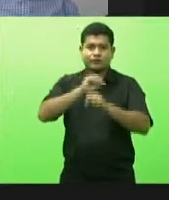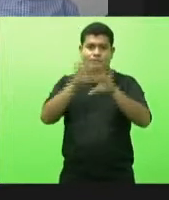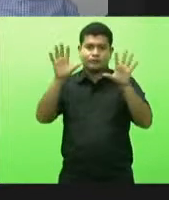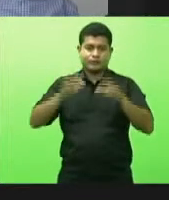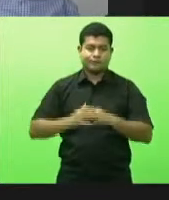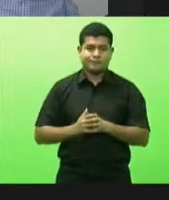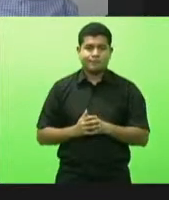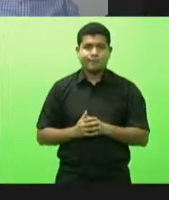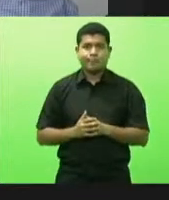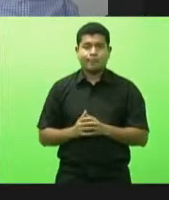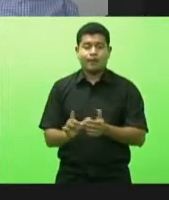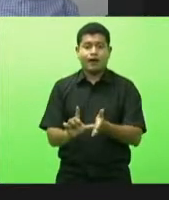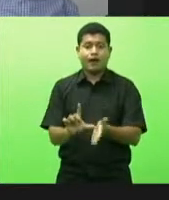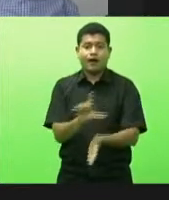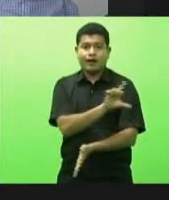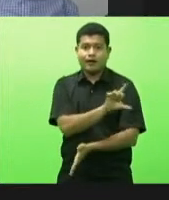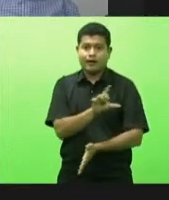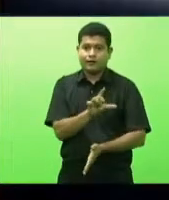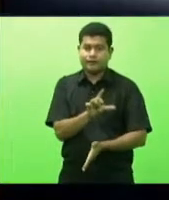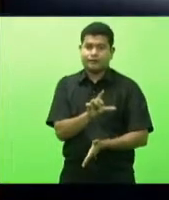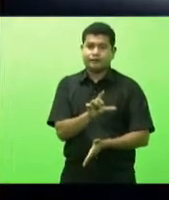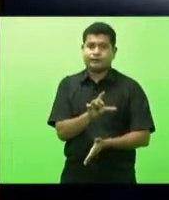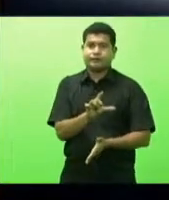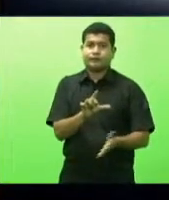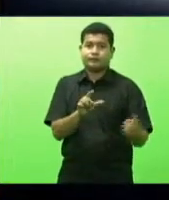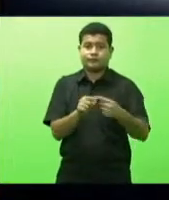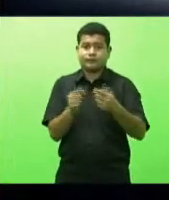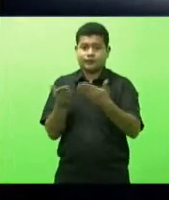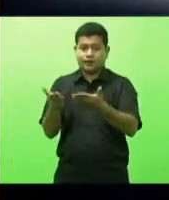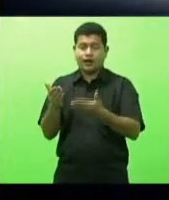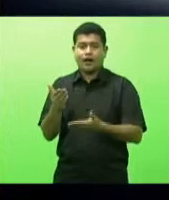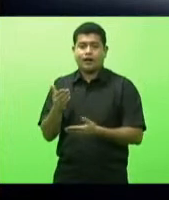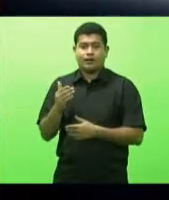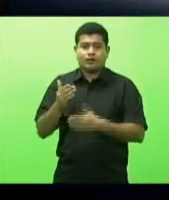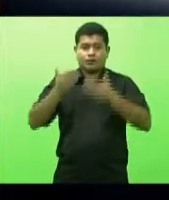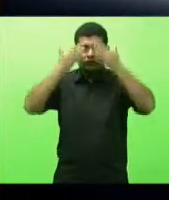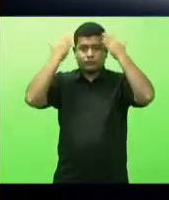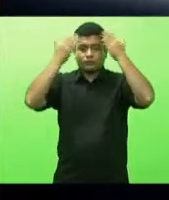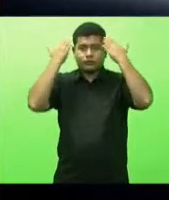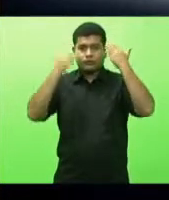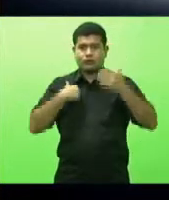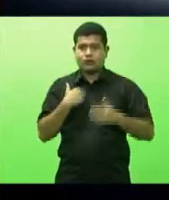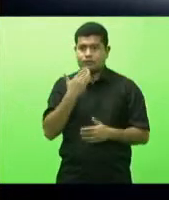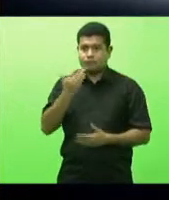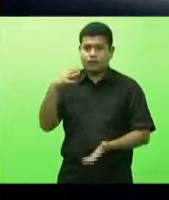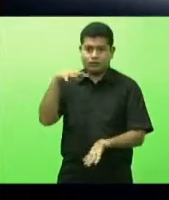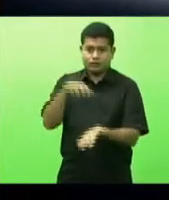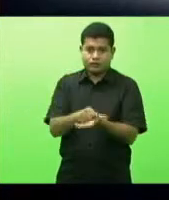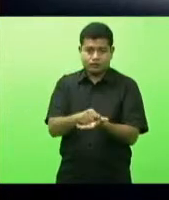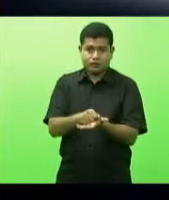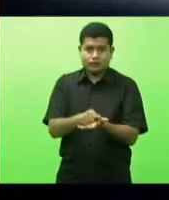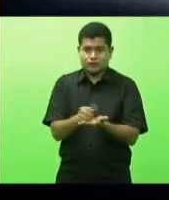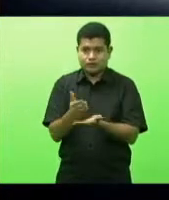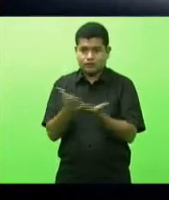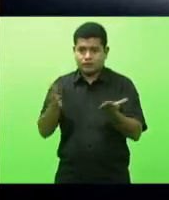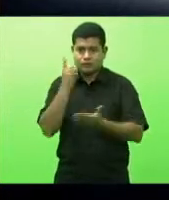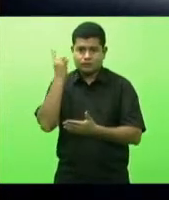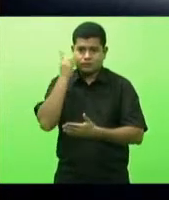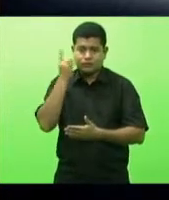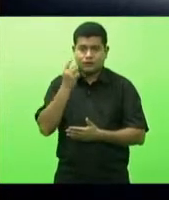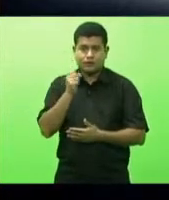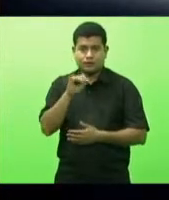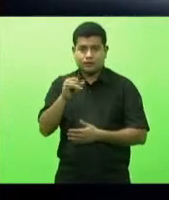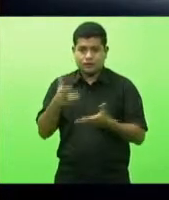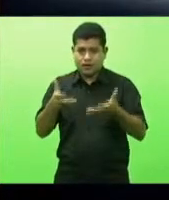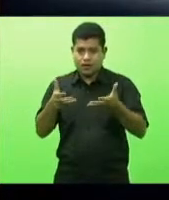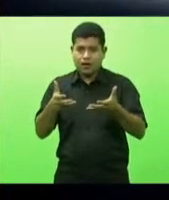Milton eu solicito a inscrição se algum deputado quiser fazer tanto pela primeira vez quanto mais uma vez eu vejo o